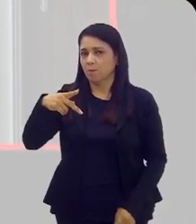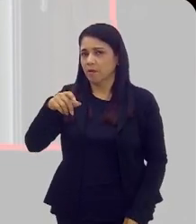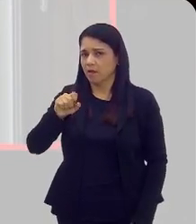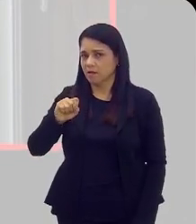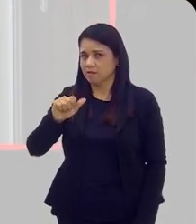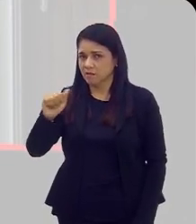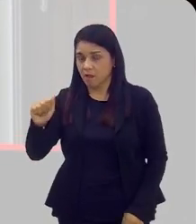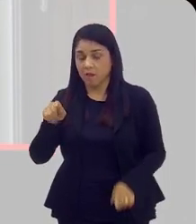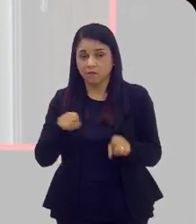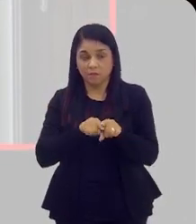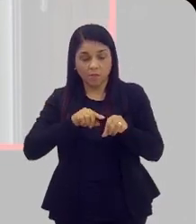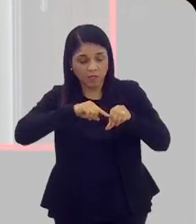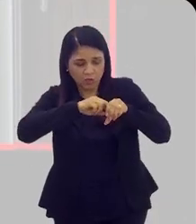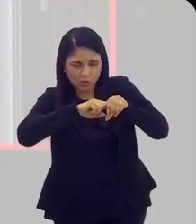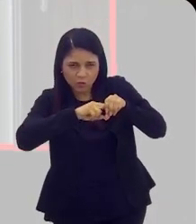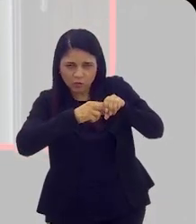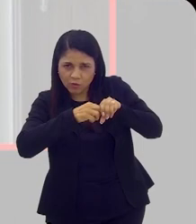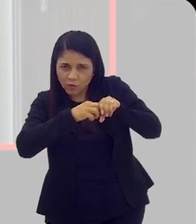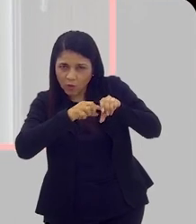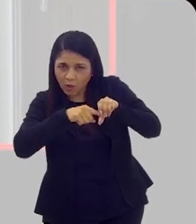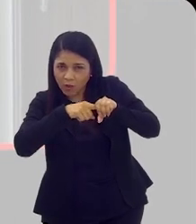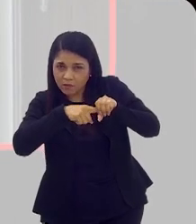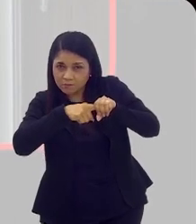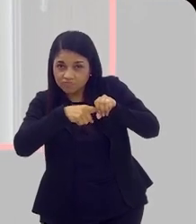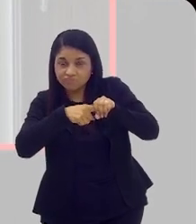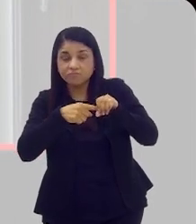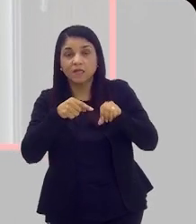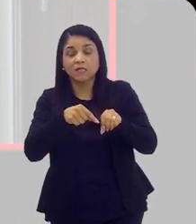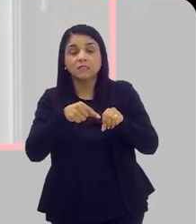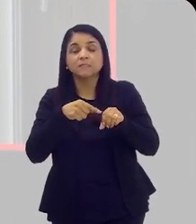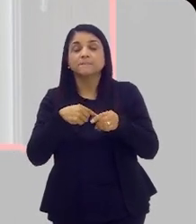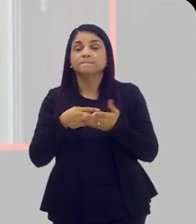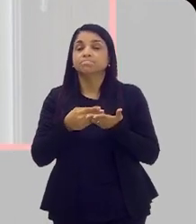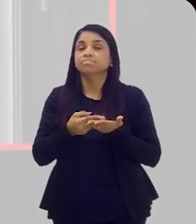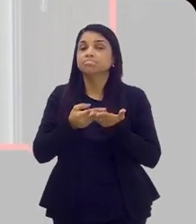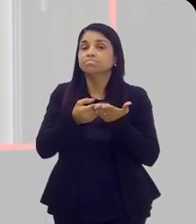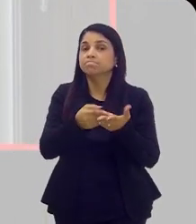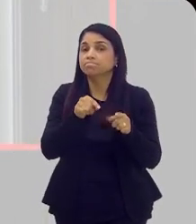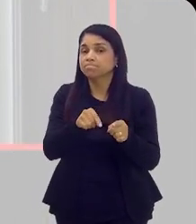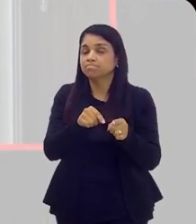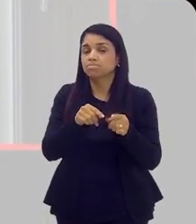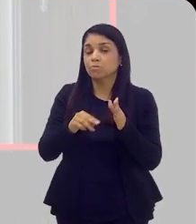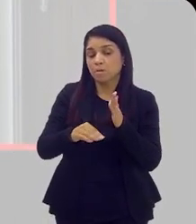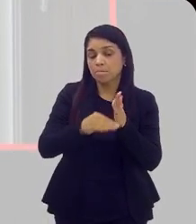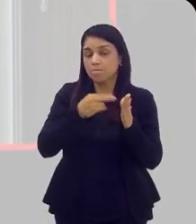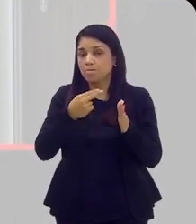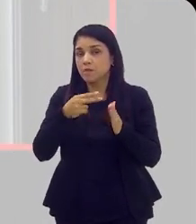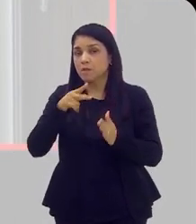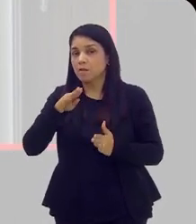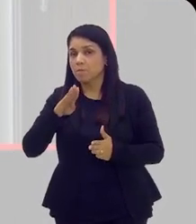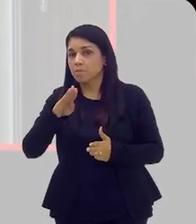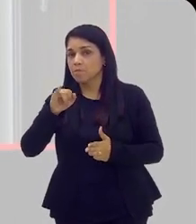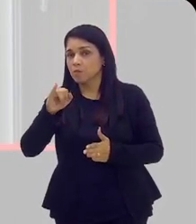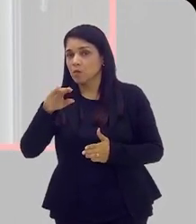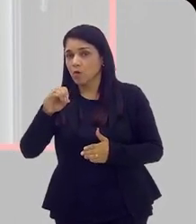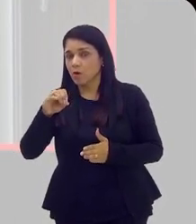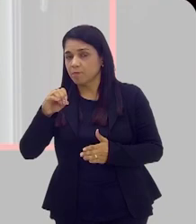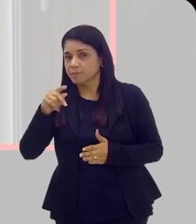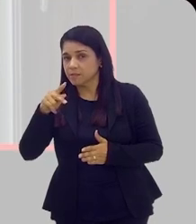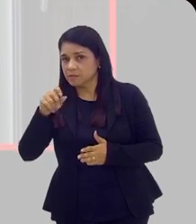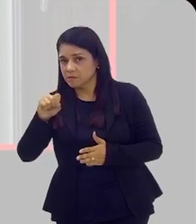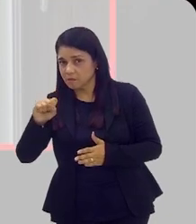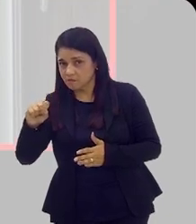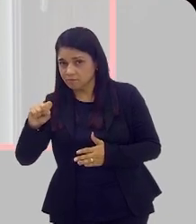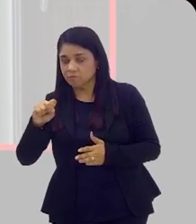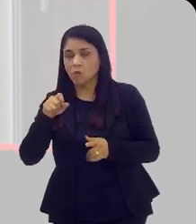quanto no toque retal, e que haja indicação pra fazer essa biópsia, como é feito esse procedimento? O senhor